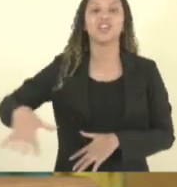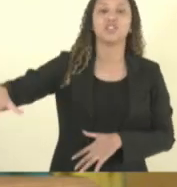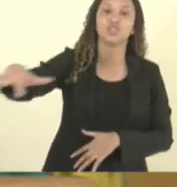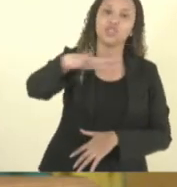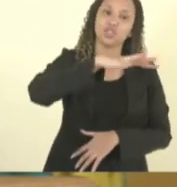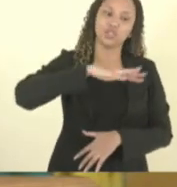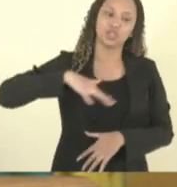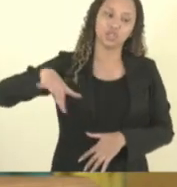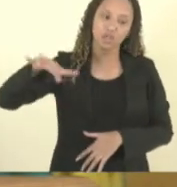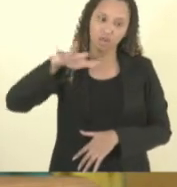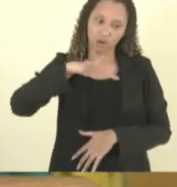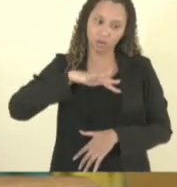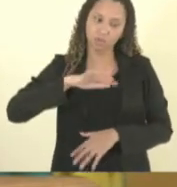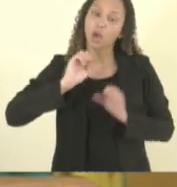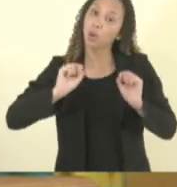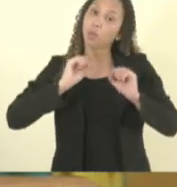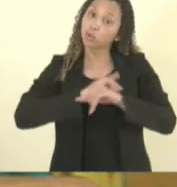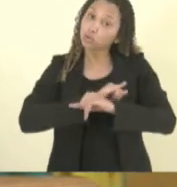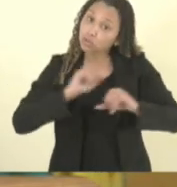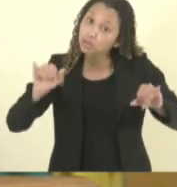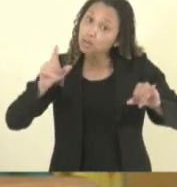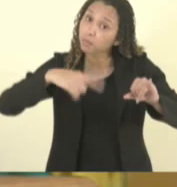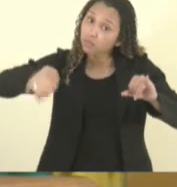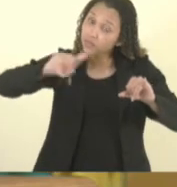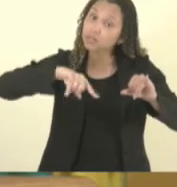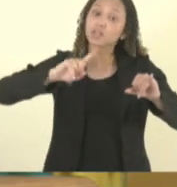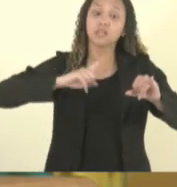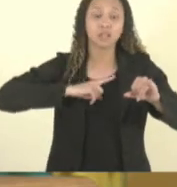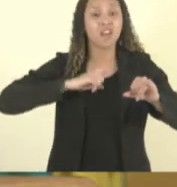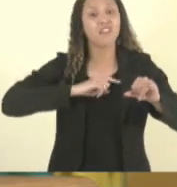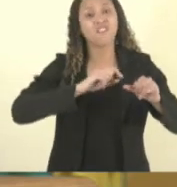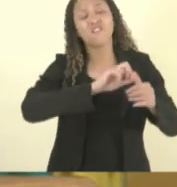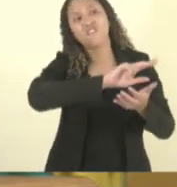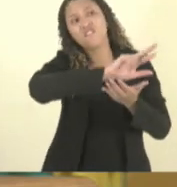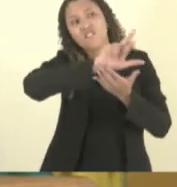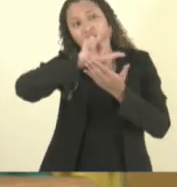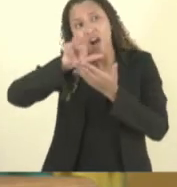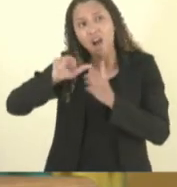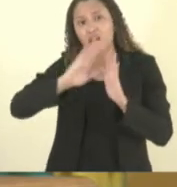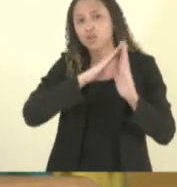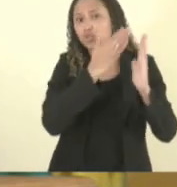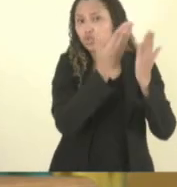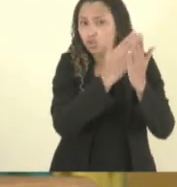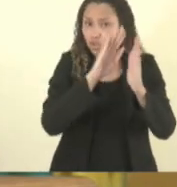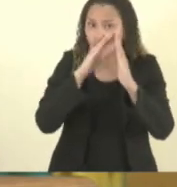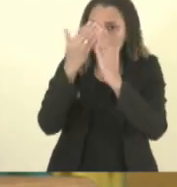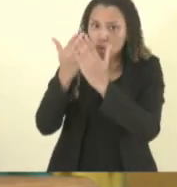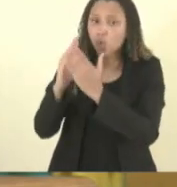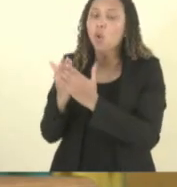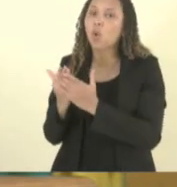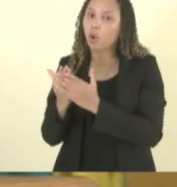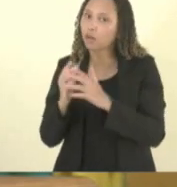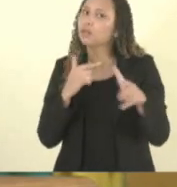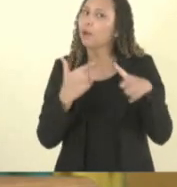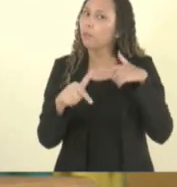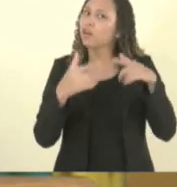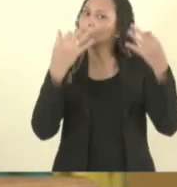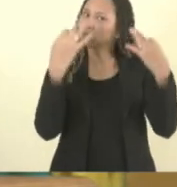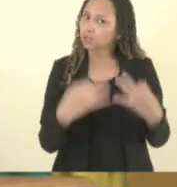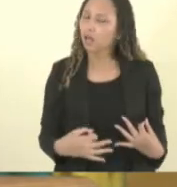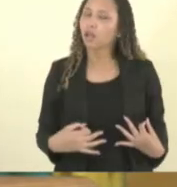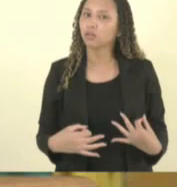e eu posso dizer para vocês tem muita escola da rede estadual fazendo muito bem feito